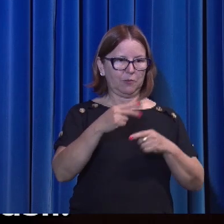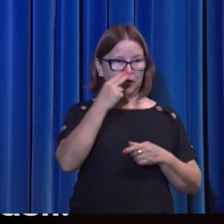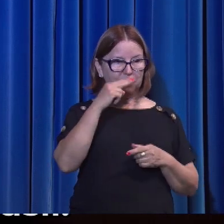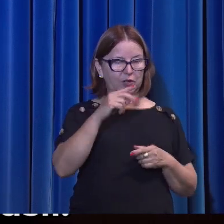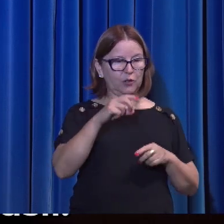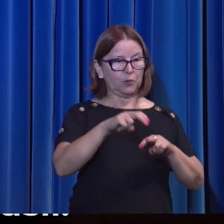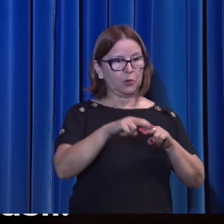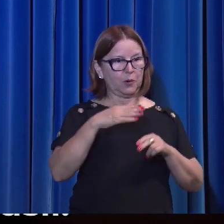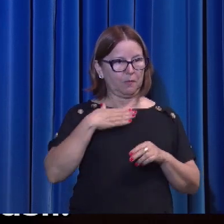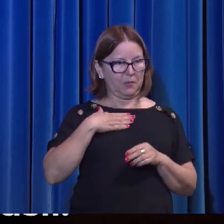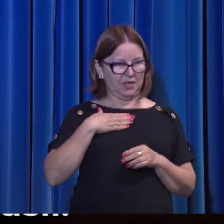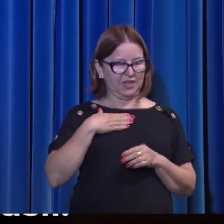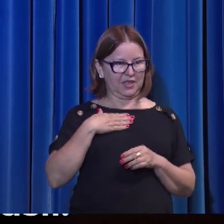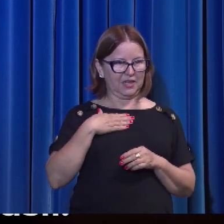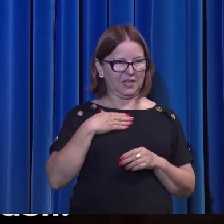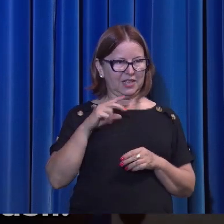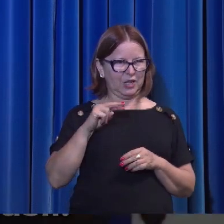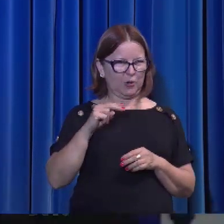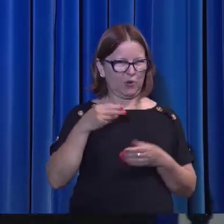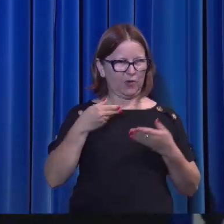um nascido fora do tempo.